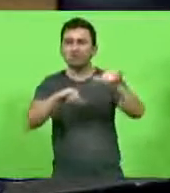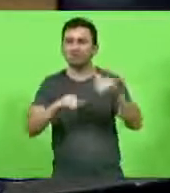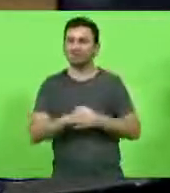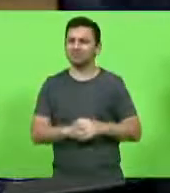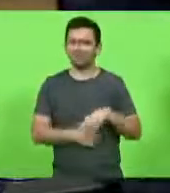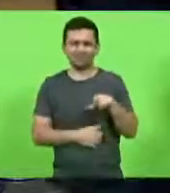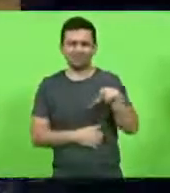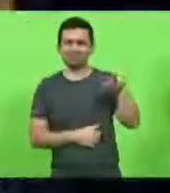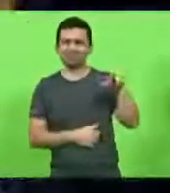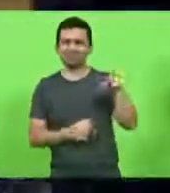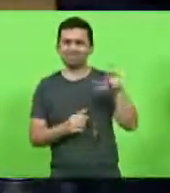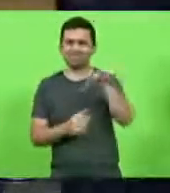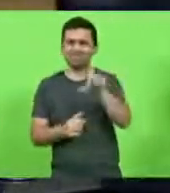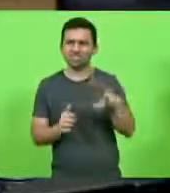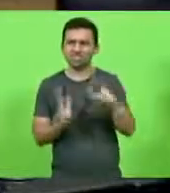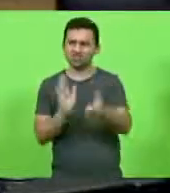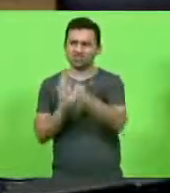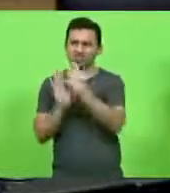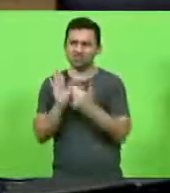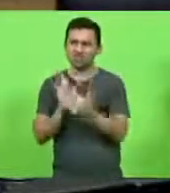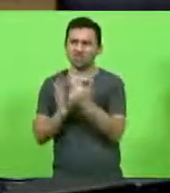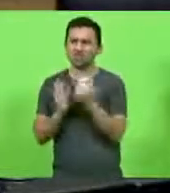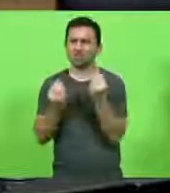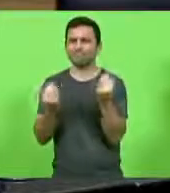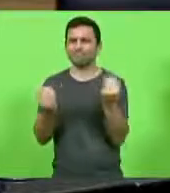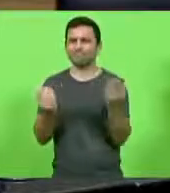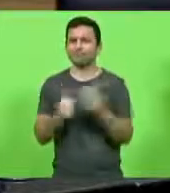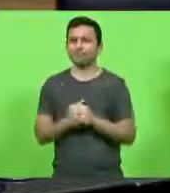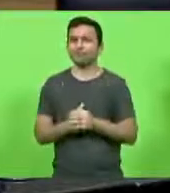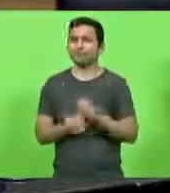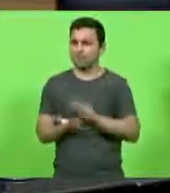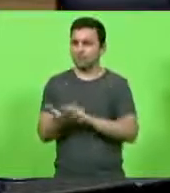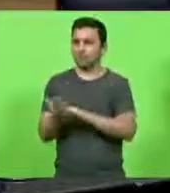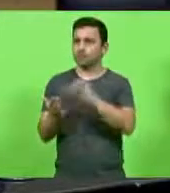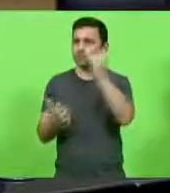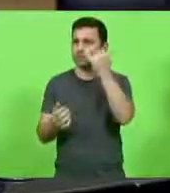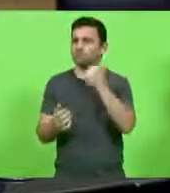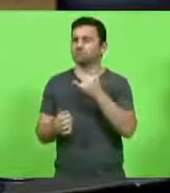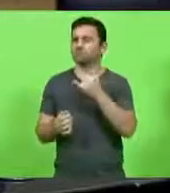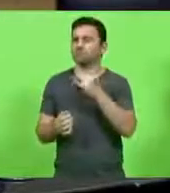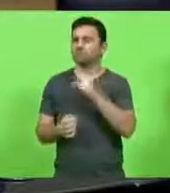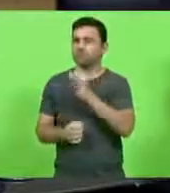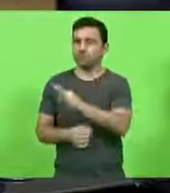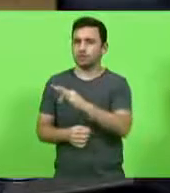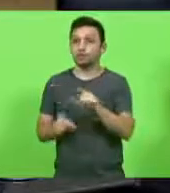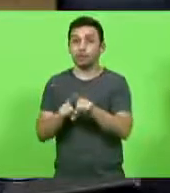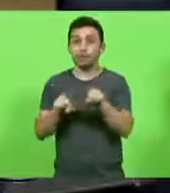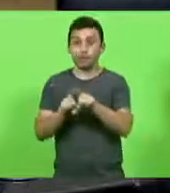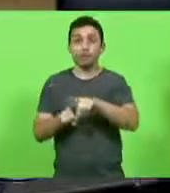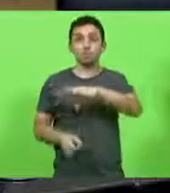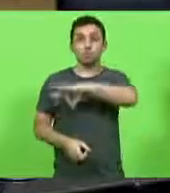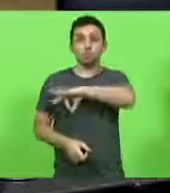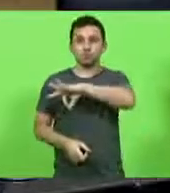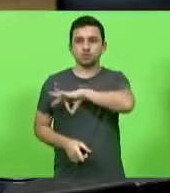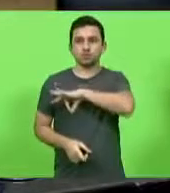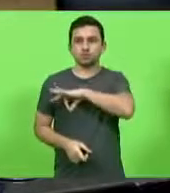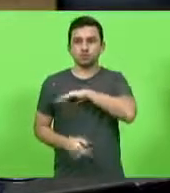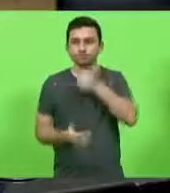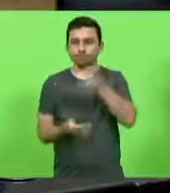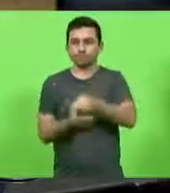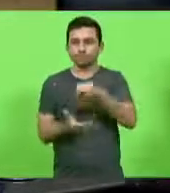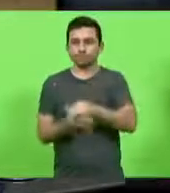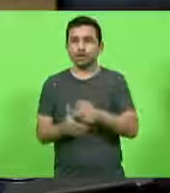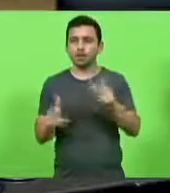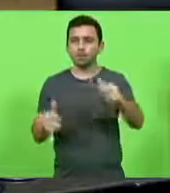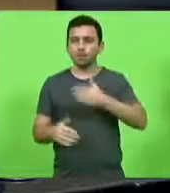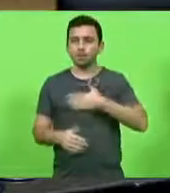a pichação, parabenizar o deputado Gessé, sempre muito firme, e a polícia militar, que soube dar um corretivo, sabe o a dá? Eu dou no meu